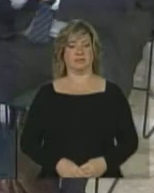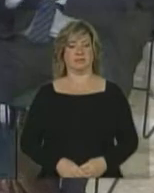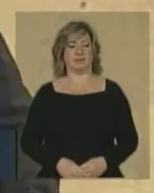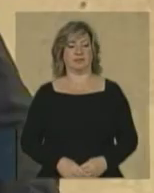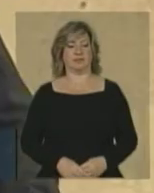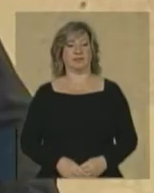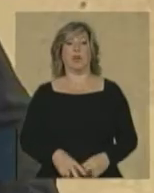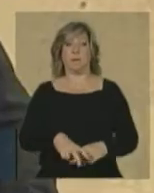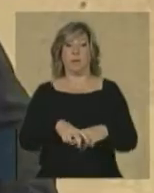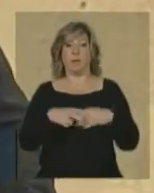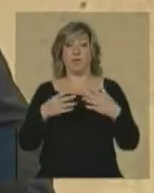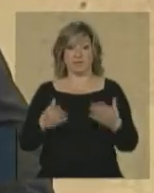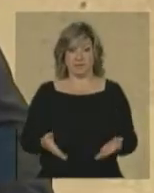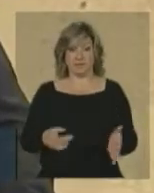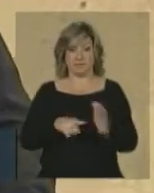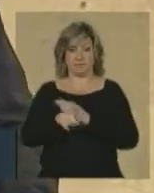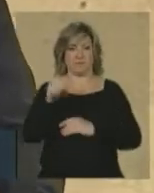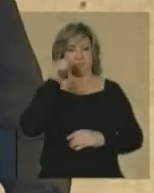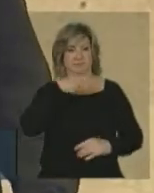por isso, Sra. Presidenta,